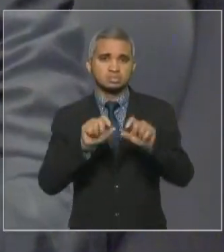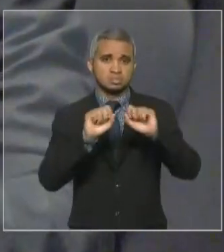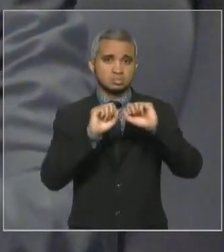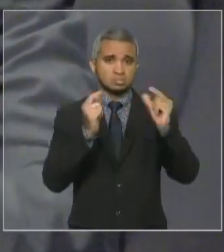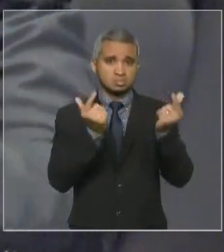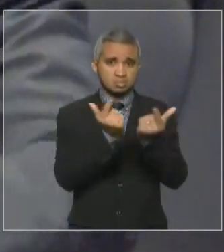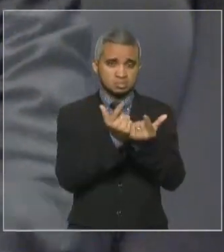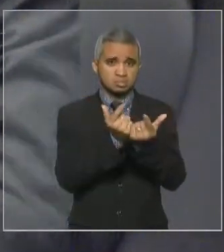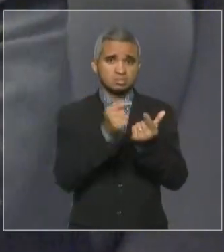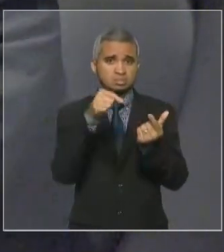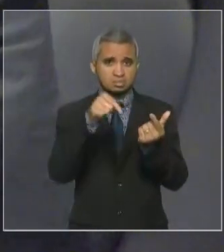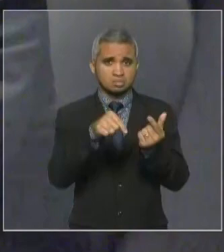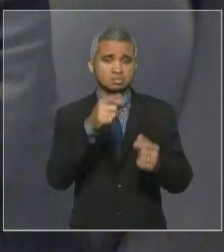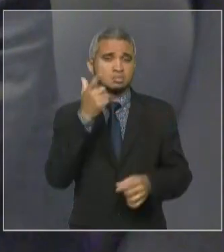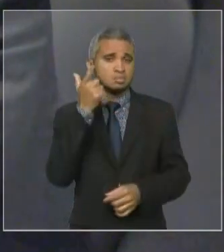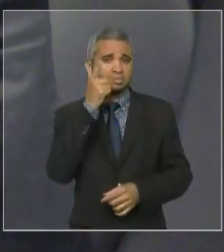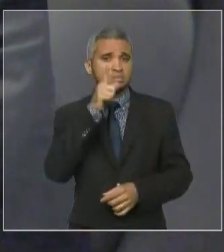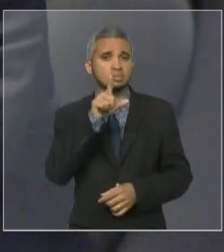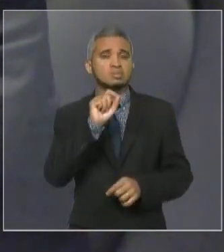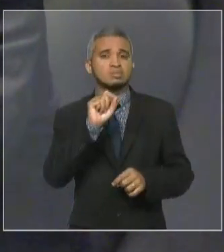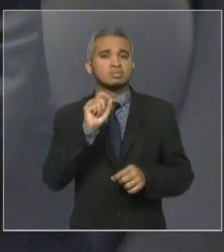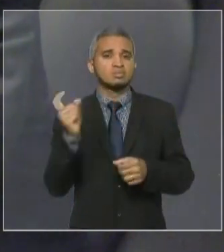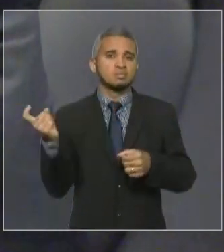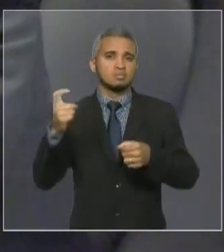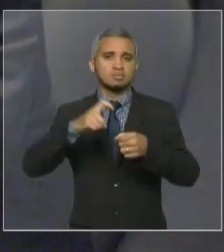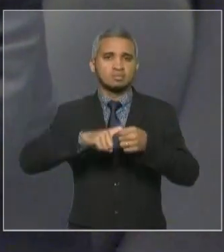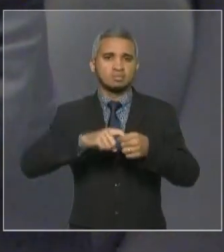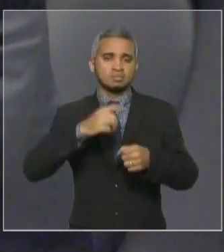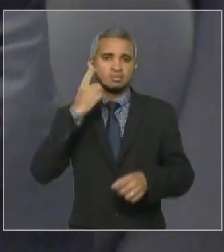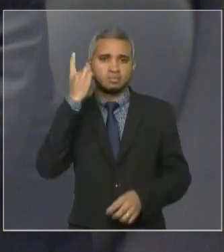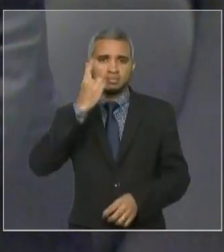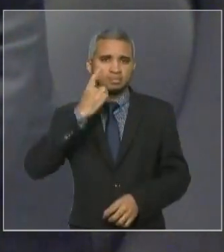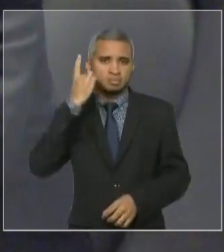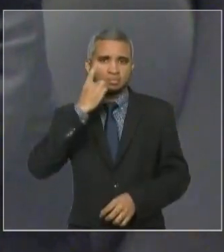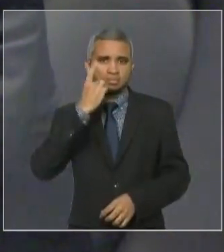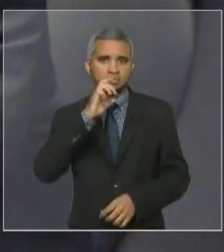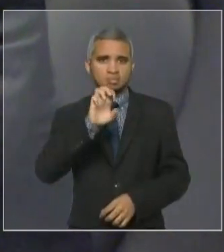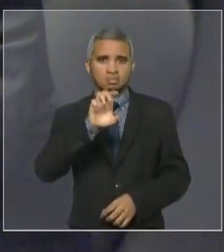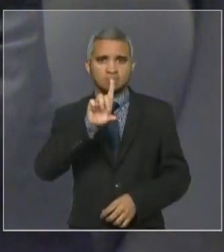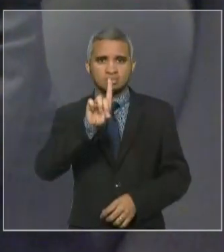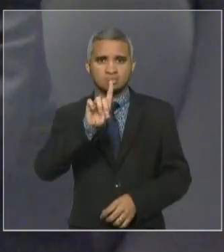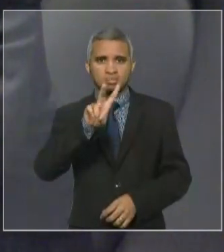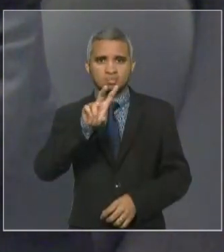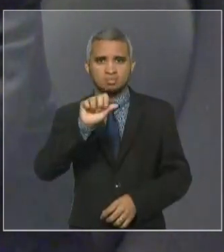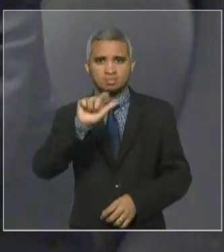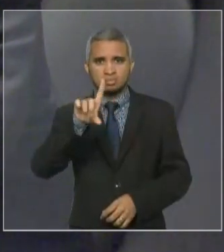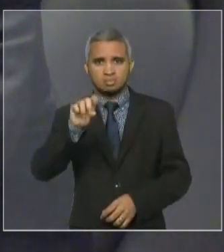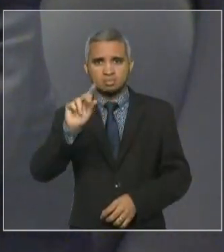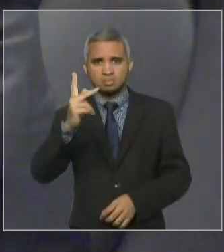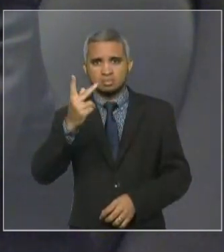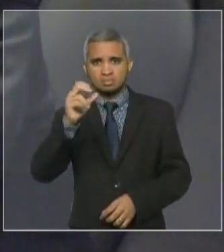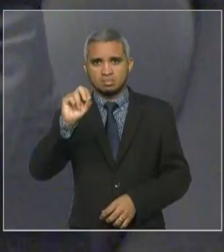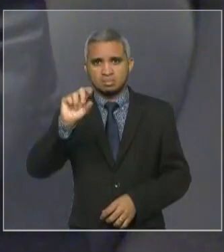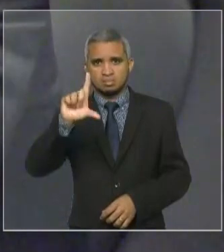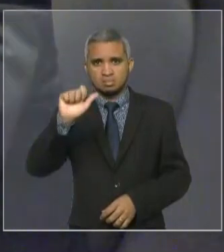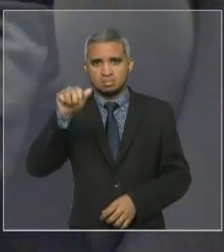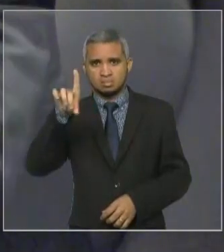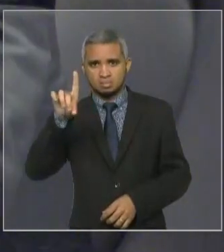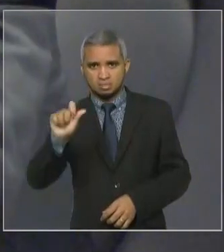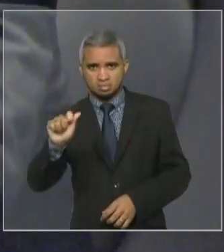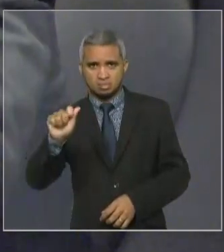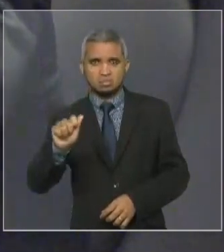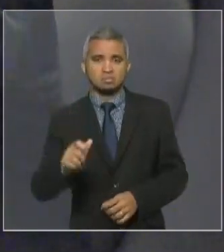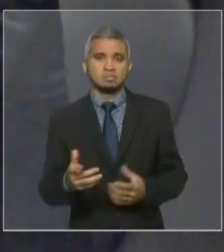retorno para esta Casa do deputado, do grande deputado Edvaldo Holanda. Então, quero concluir minhas palavras dizendo que V.